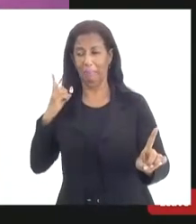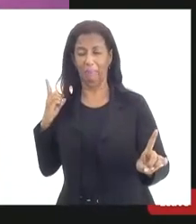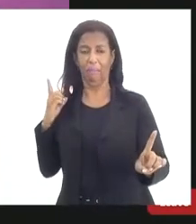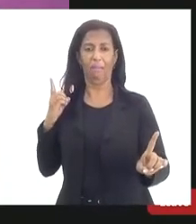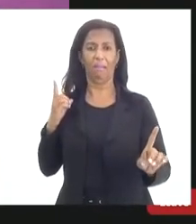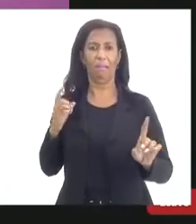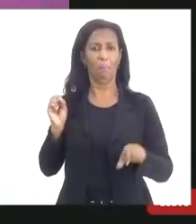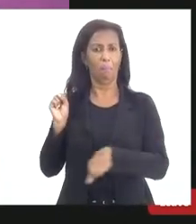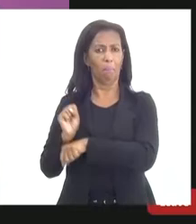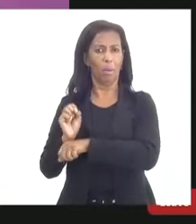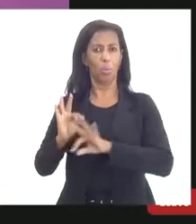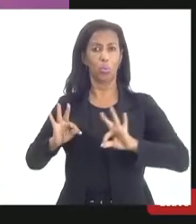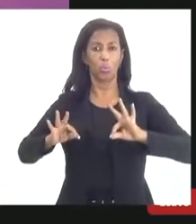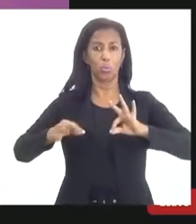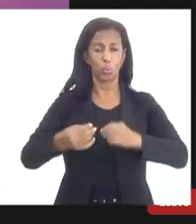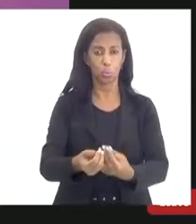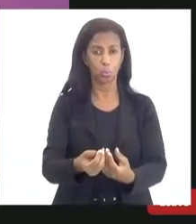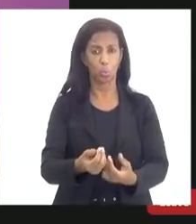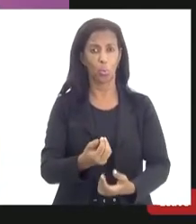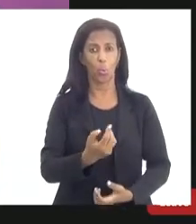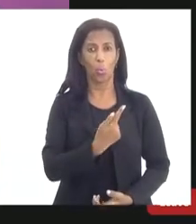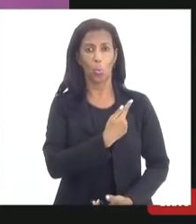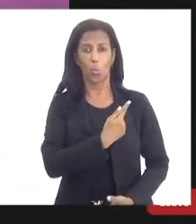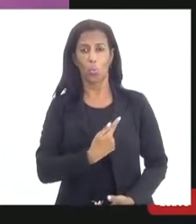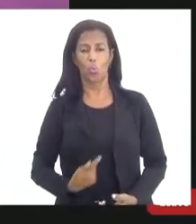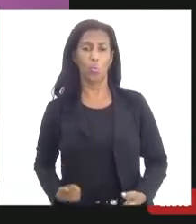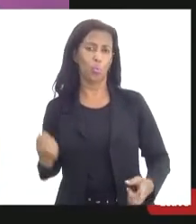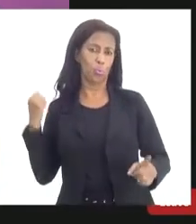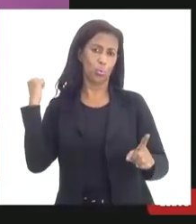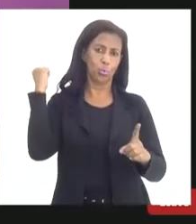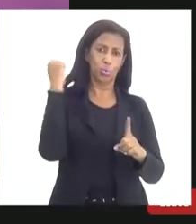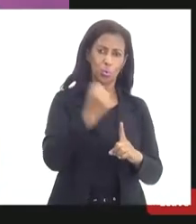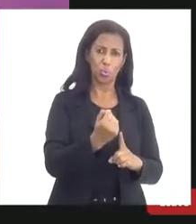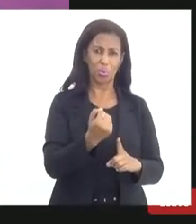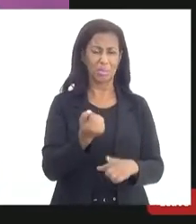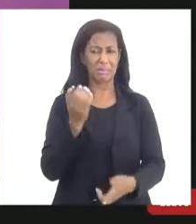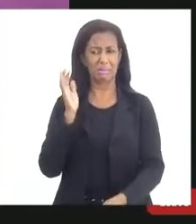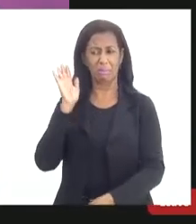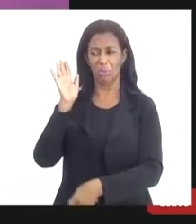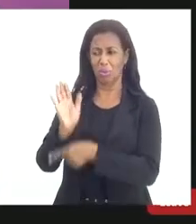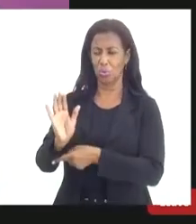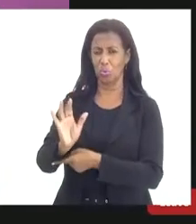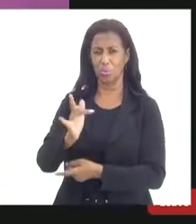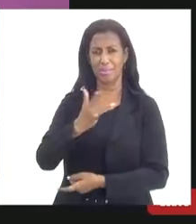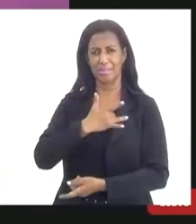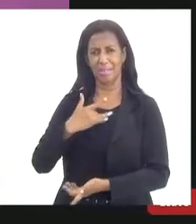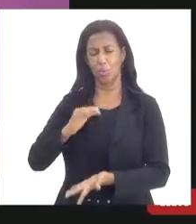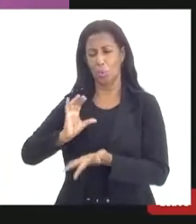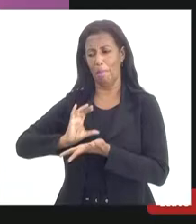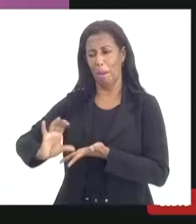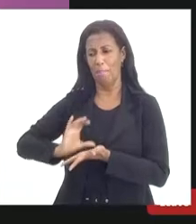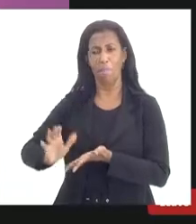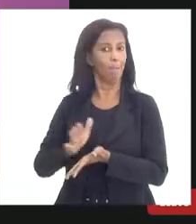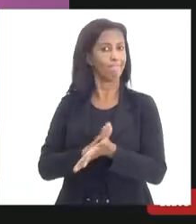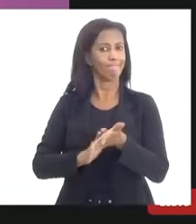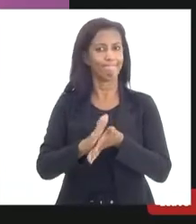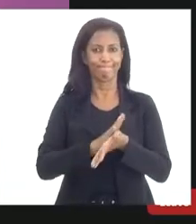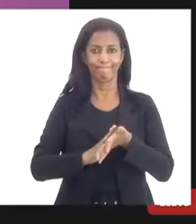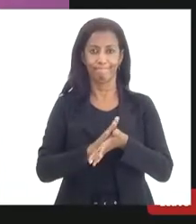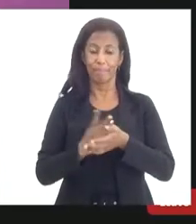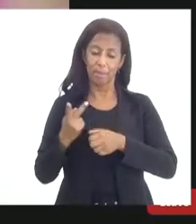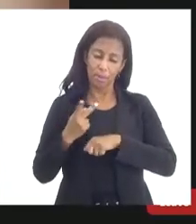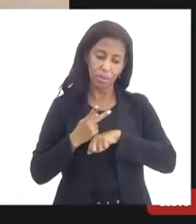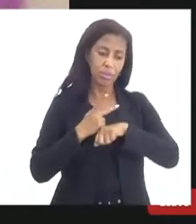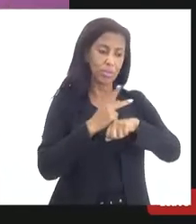um governo genocida que não investe em saúde então a gente tem que buscar